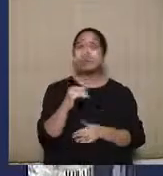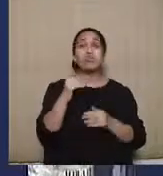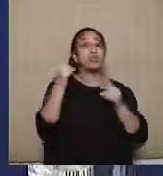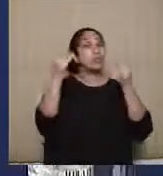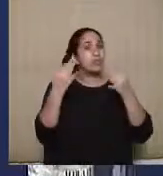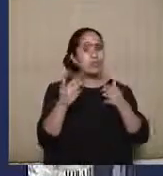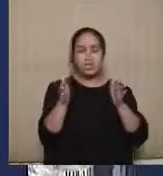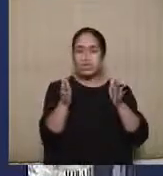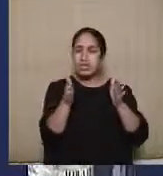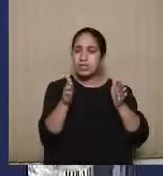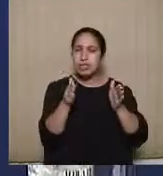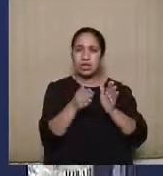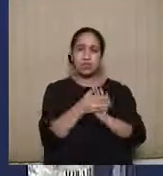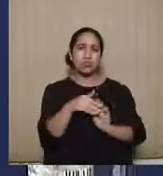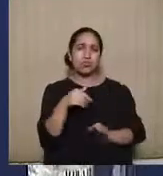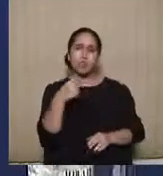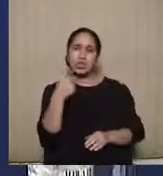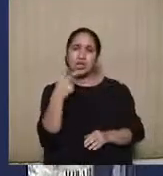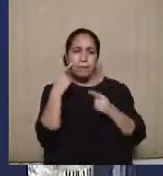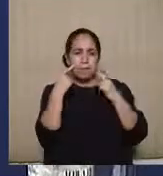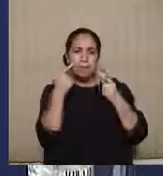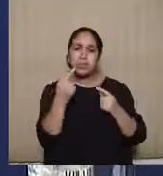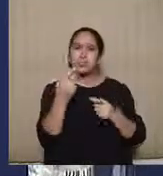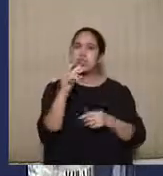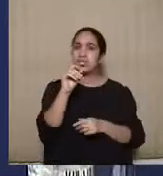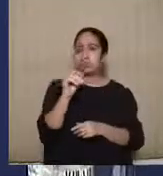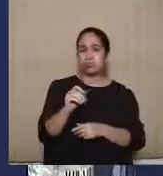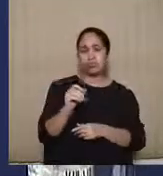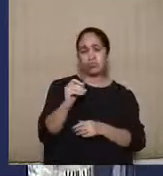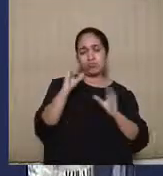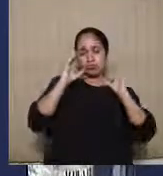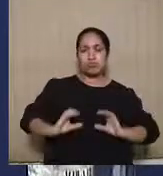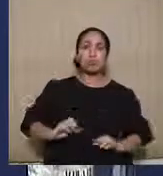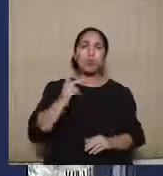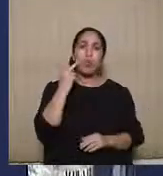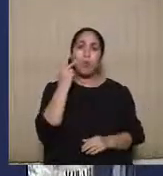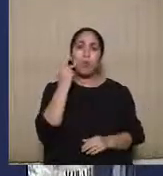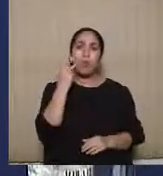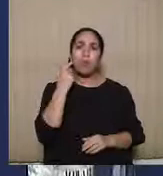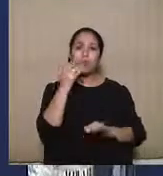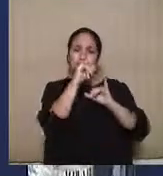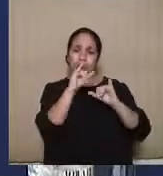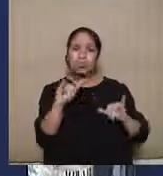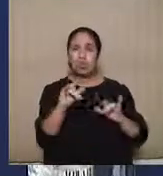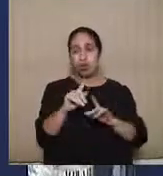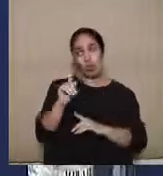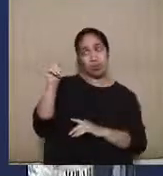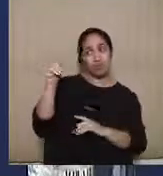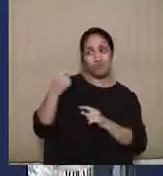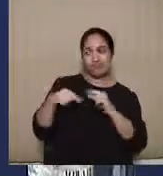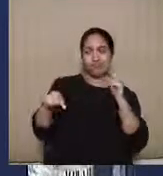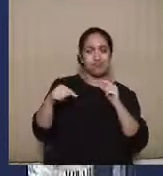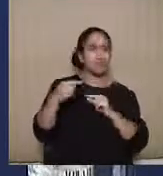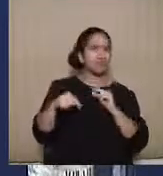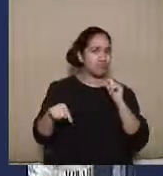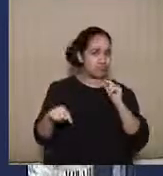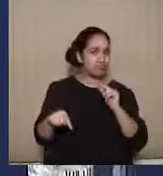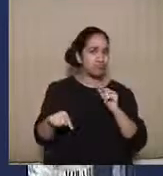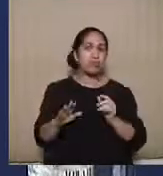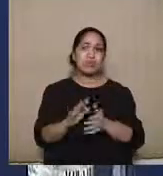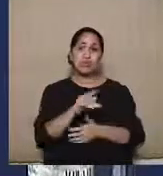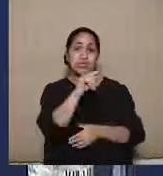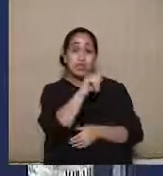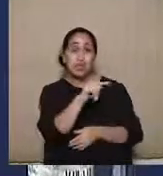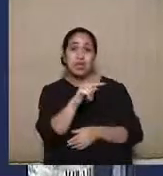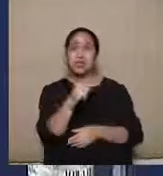prazo para apresentação de impugnação, um cidadão comum pode apresentar uma notícia de inelegibilidade, com a única diferença de que ele não vai